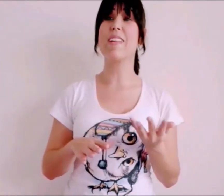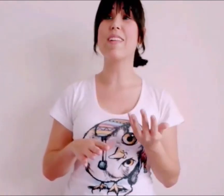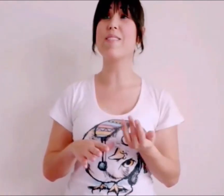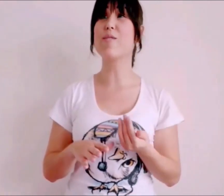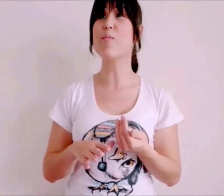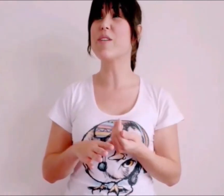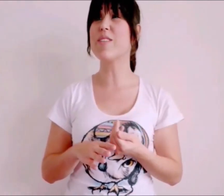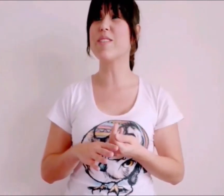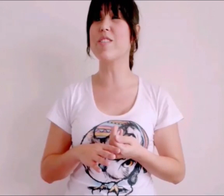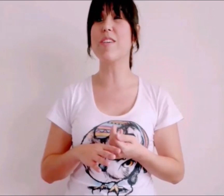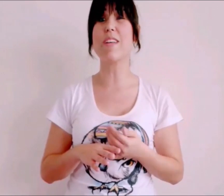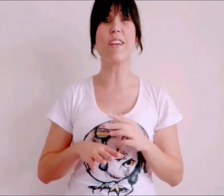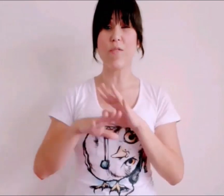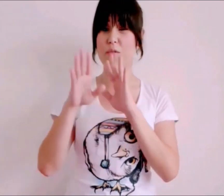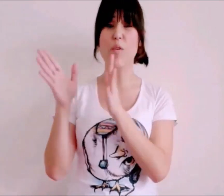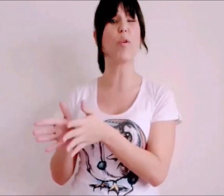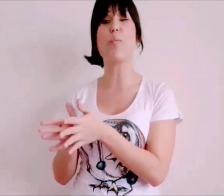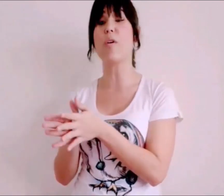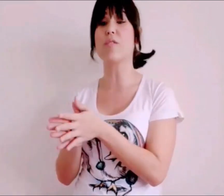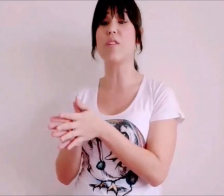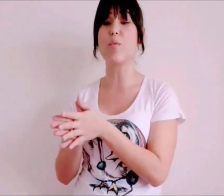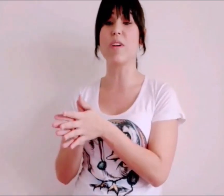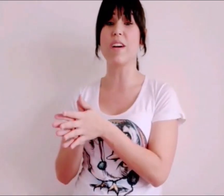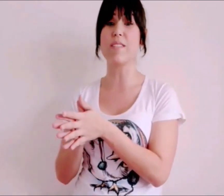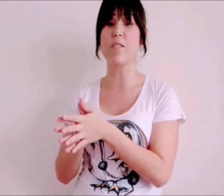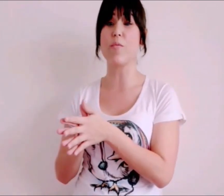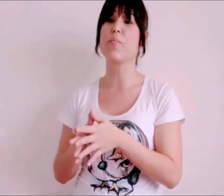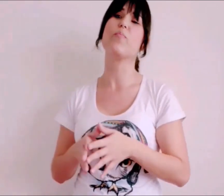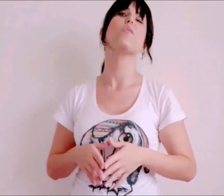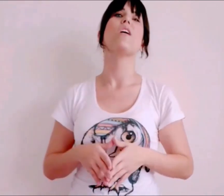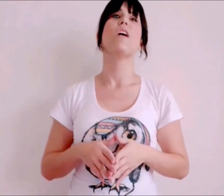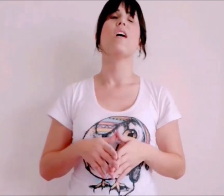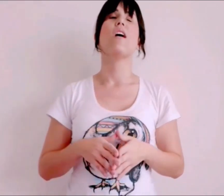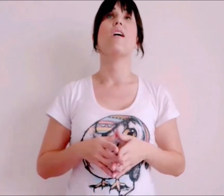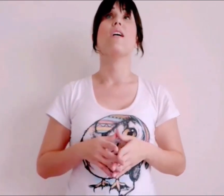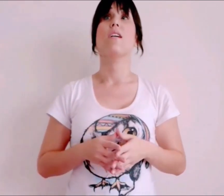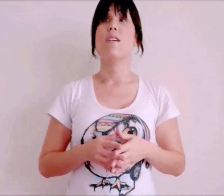porquê desses números existirem, que foi o propósito da publicação.